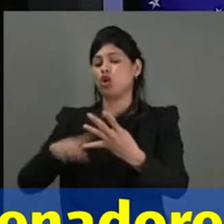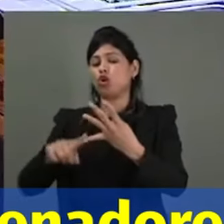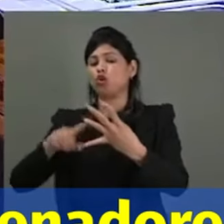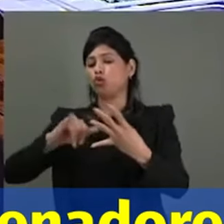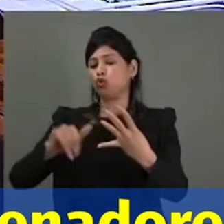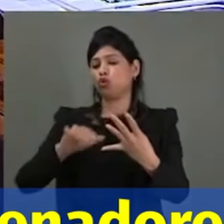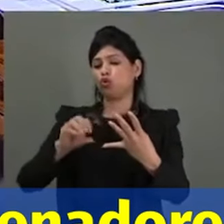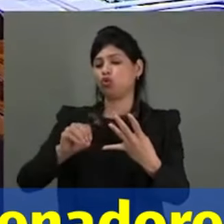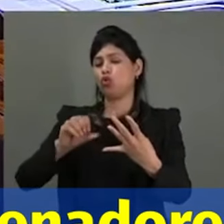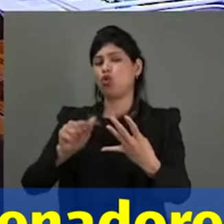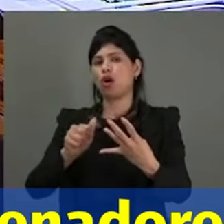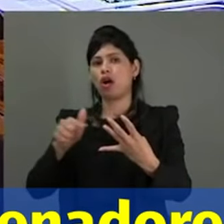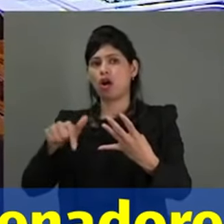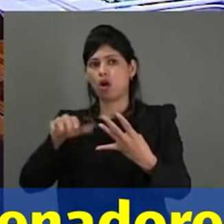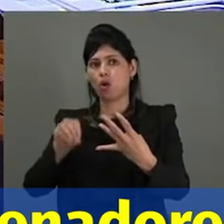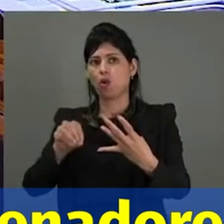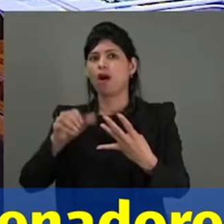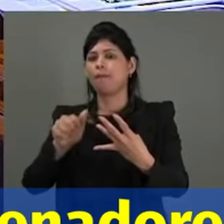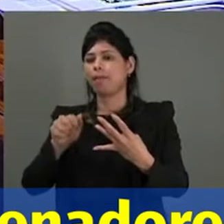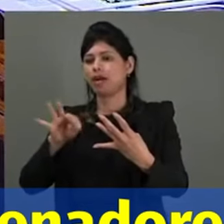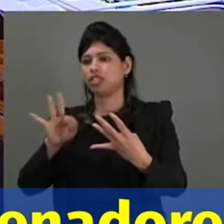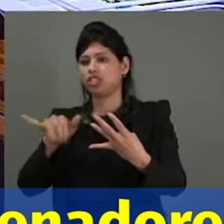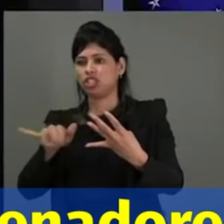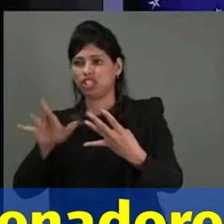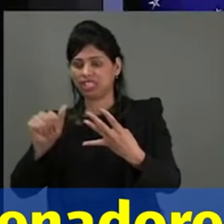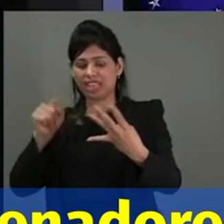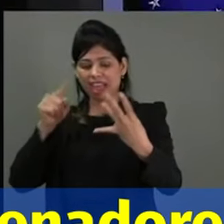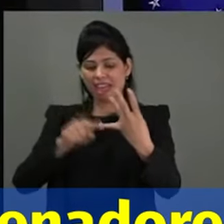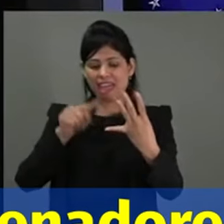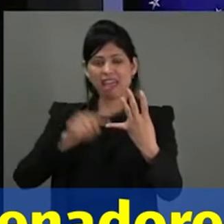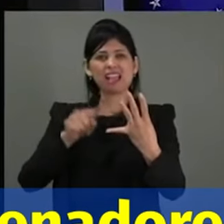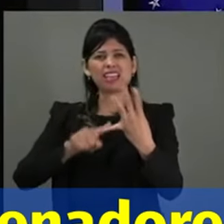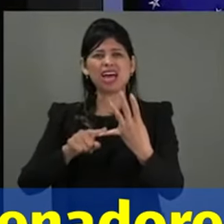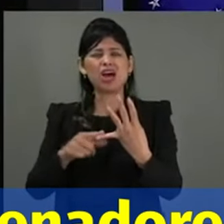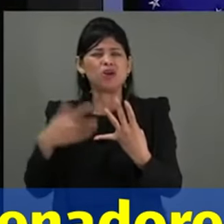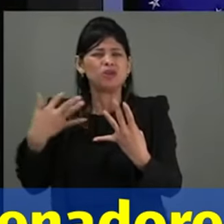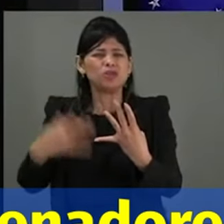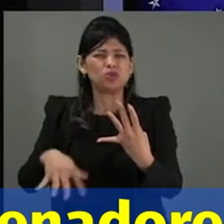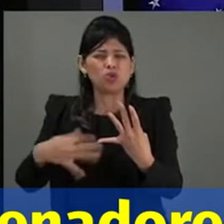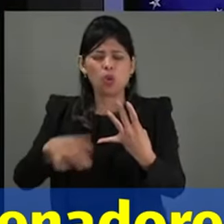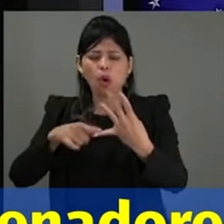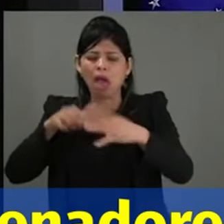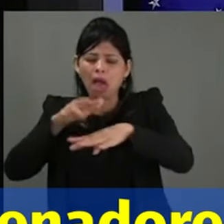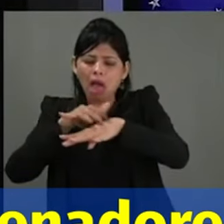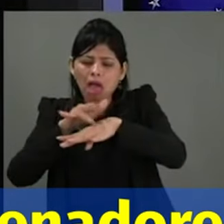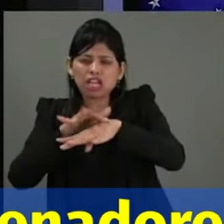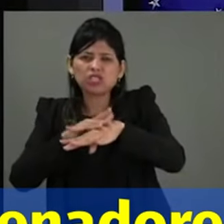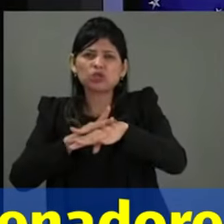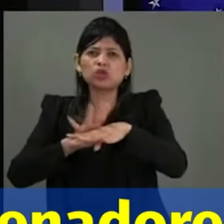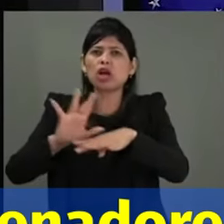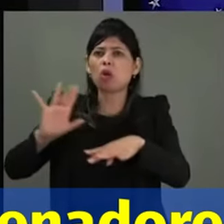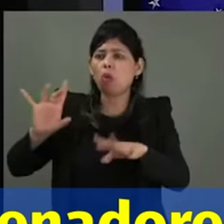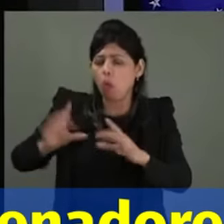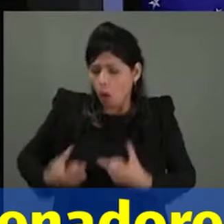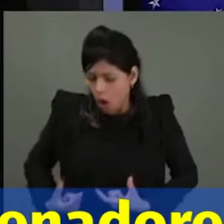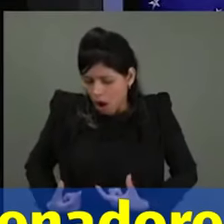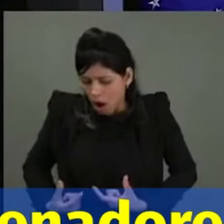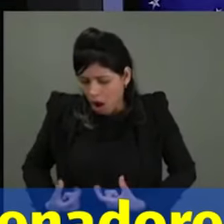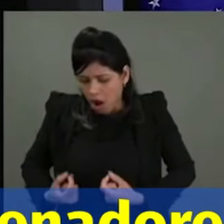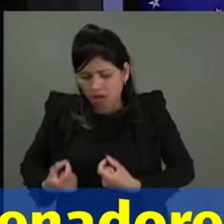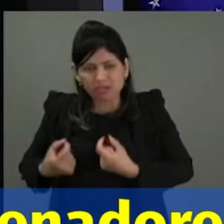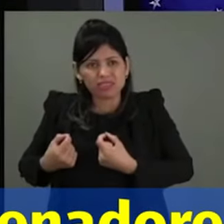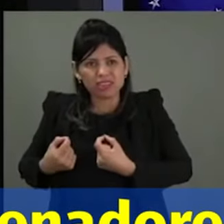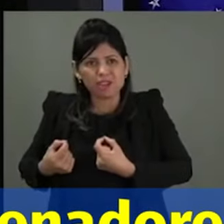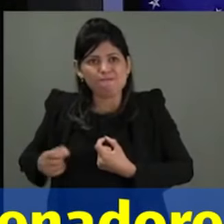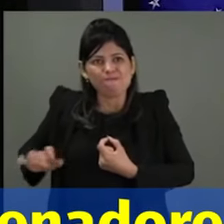foi diagnosticado com câncer no fígado. Claudio Miro da Rosa tem estreitamento do ureter